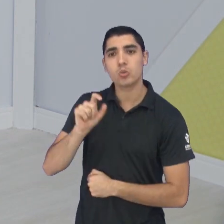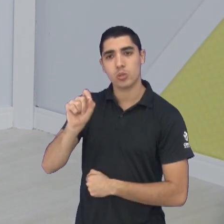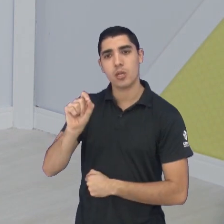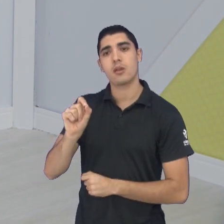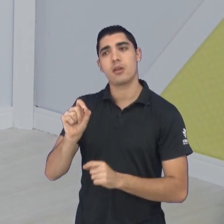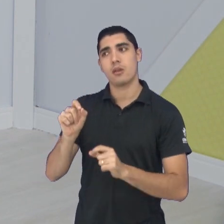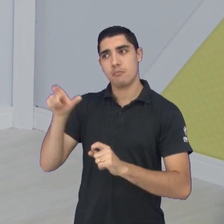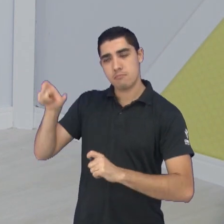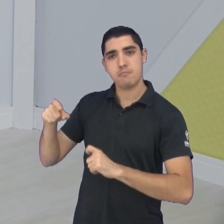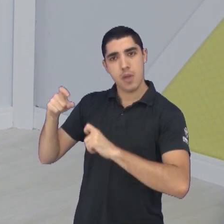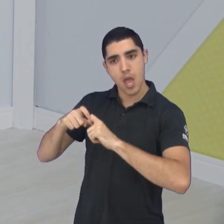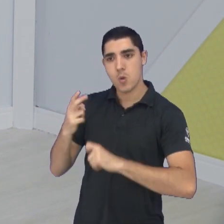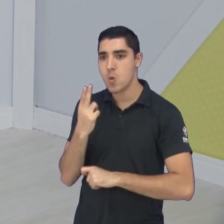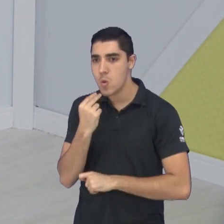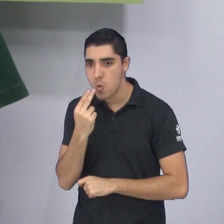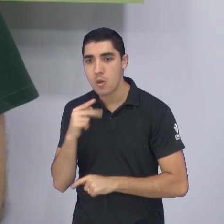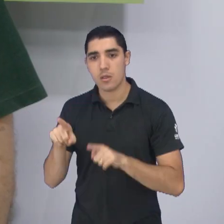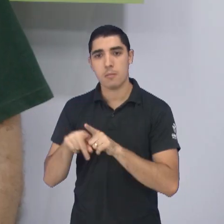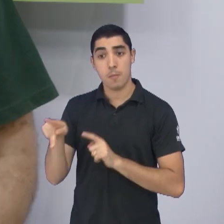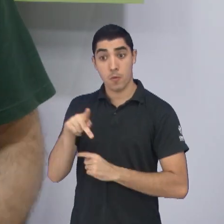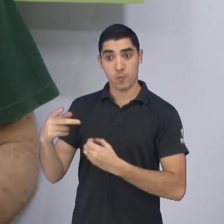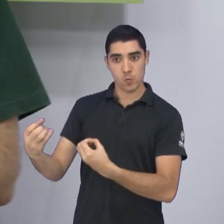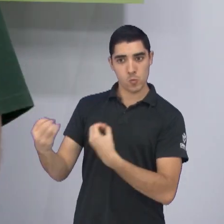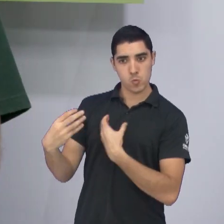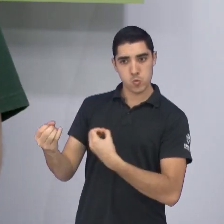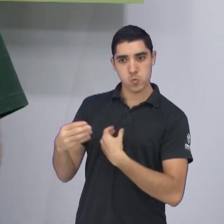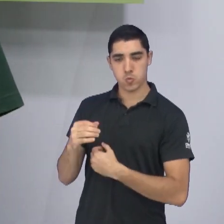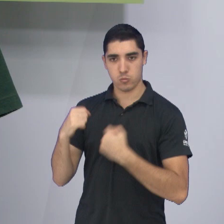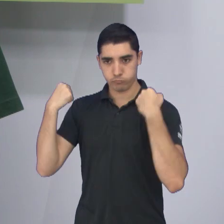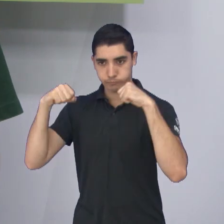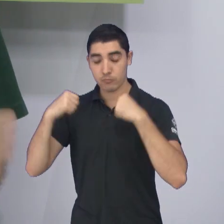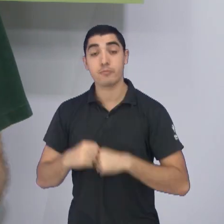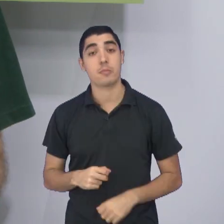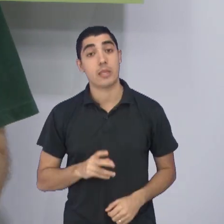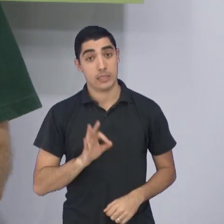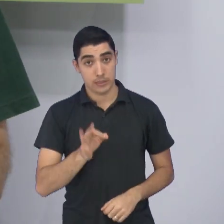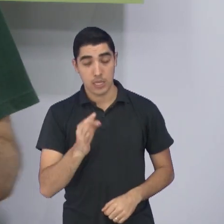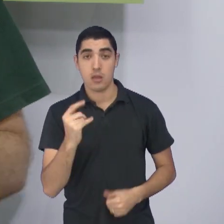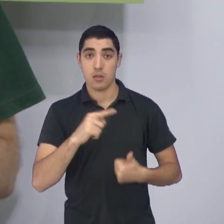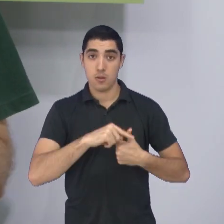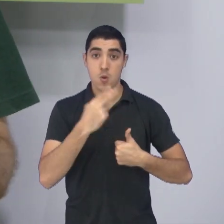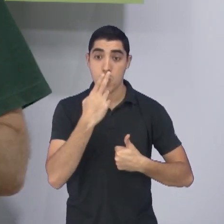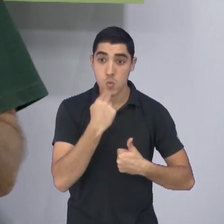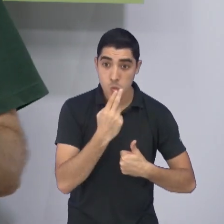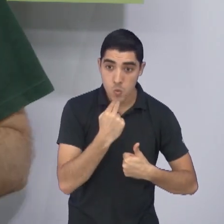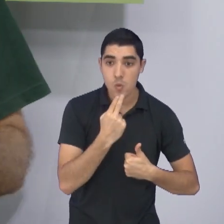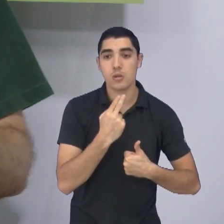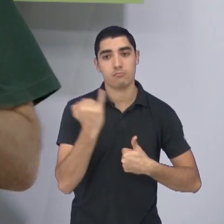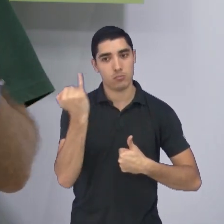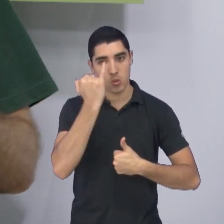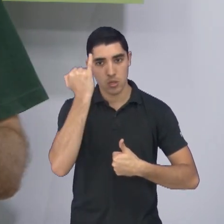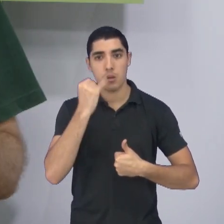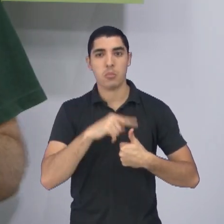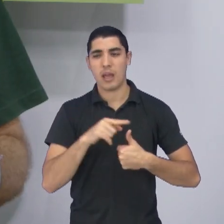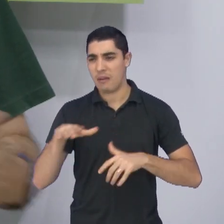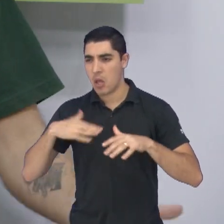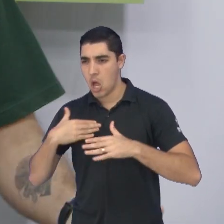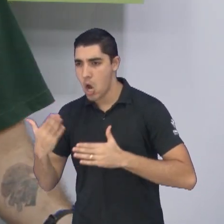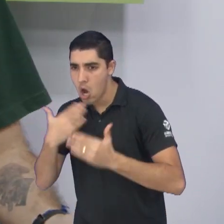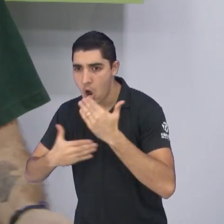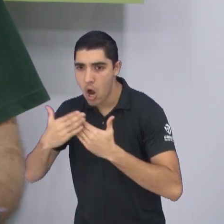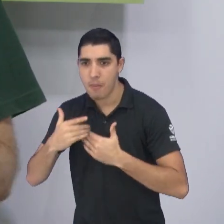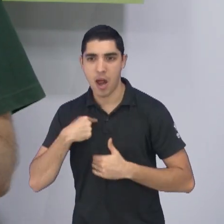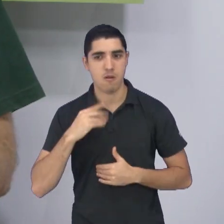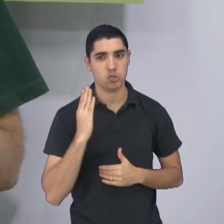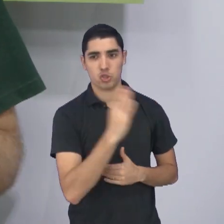um nutricionista e também um educador físico. Pois é, sempre acompanhado com o nutricionista, principalmente para não, né? Aí come bastante e vai fazer